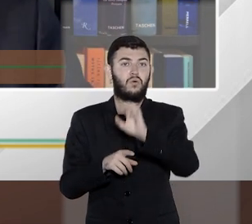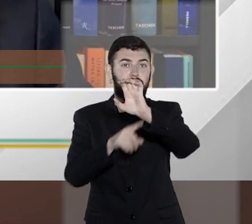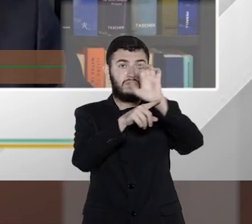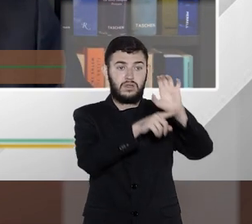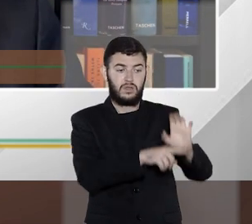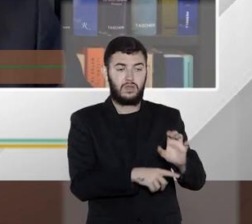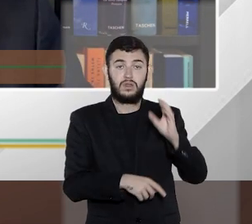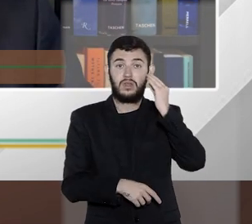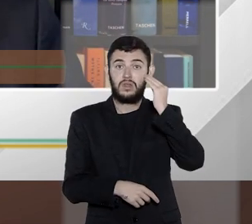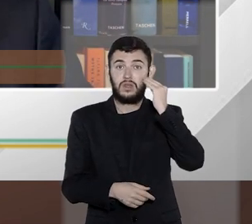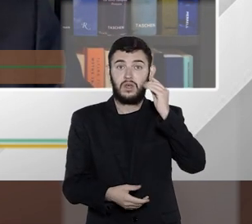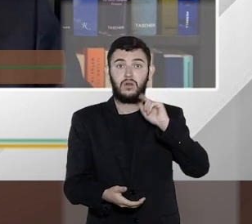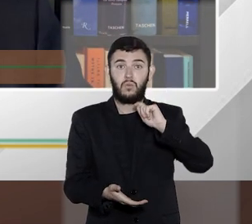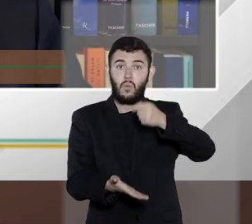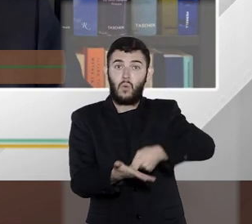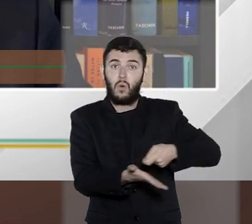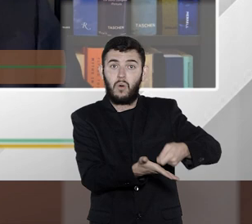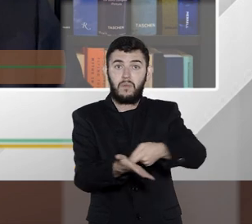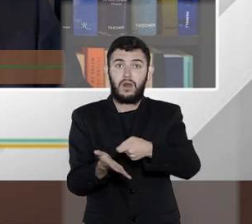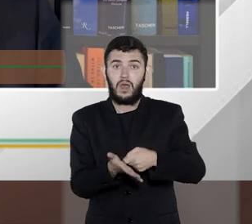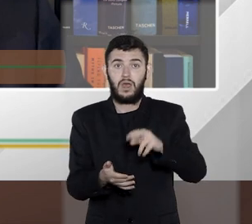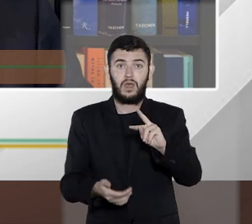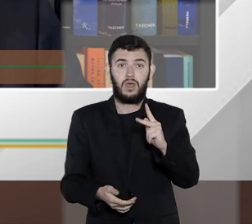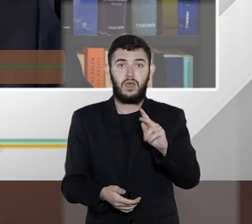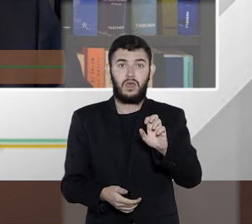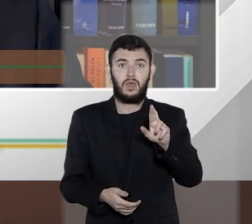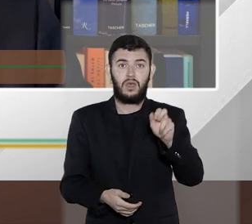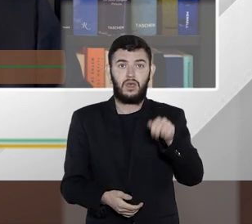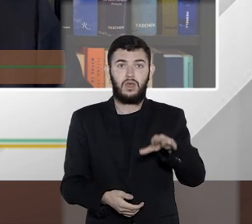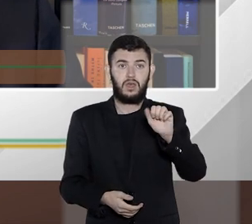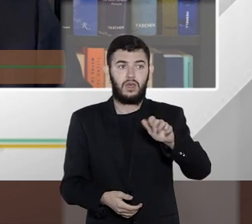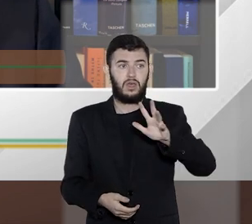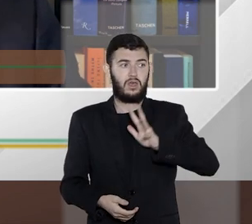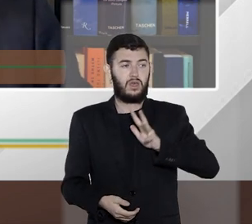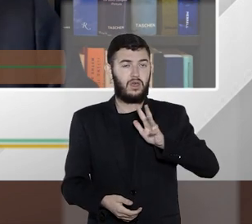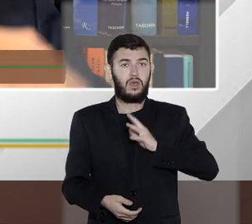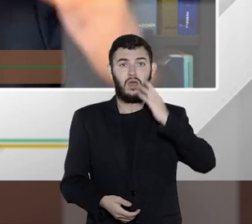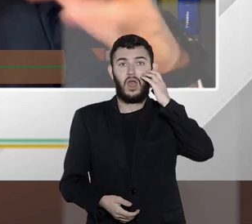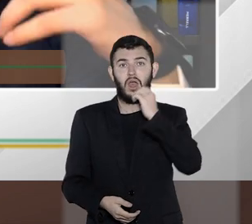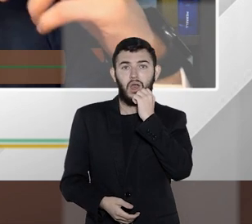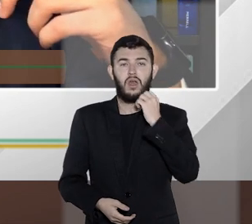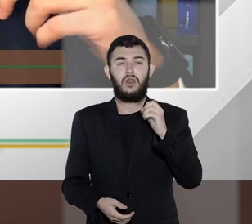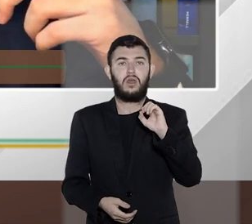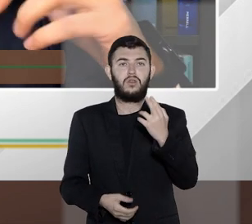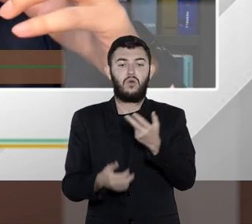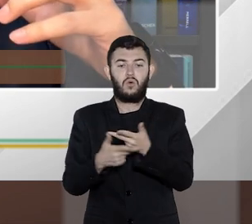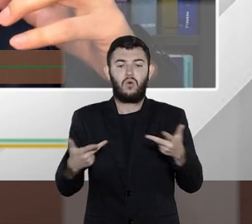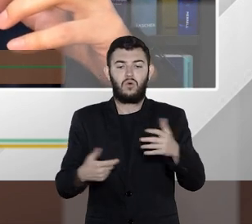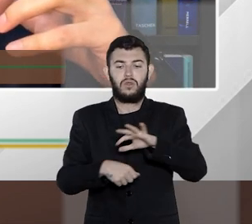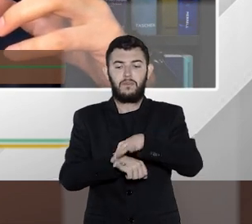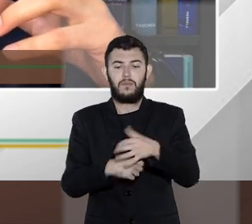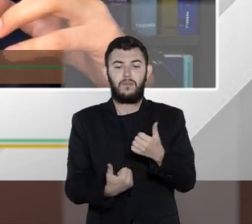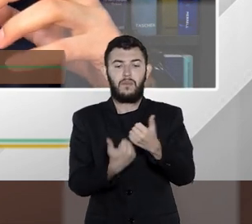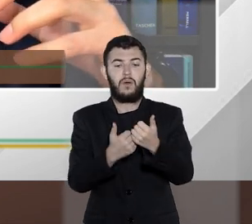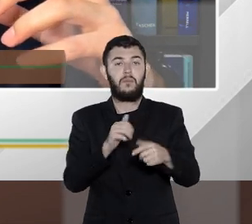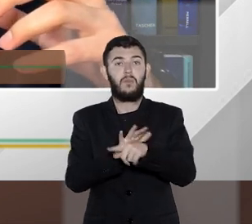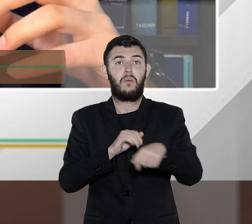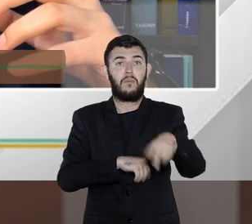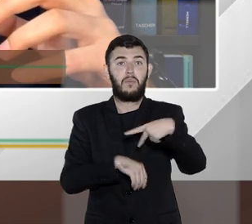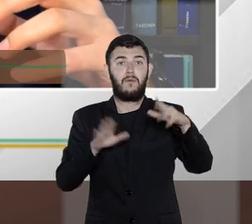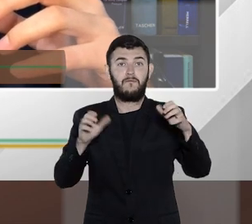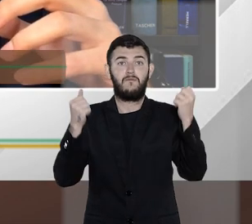assim cobrar soberanças e doações ocorridas no exterior então vejam que essa complexidade de